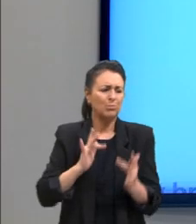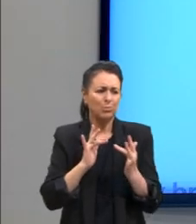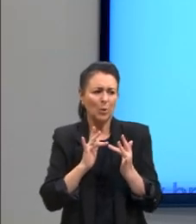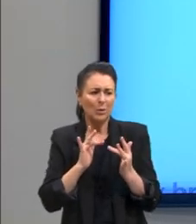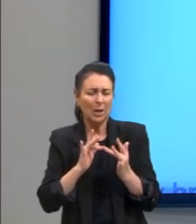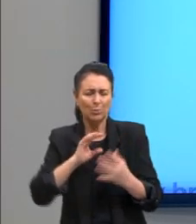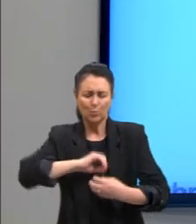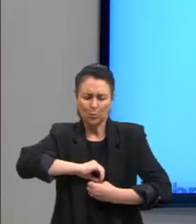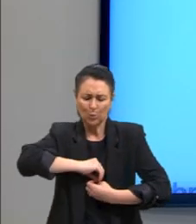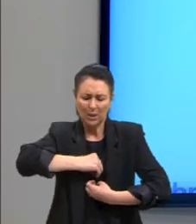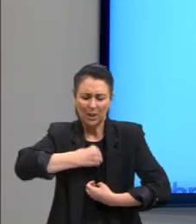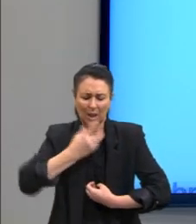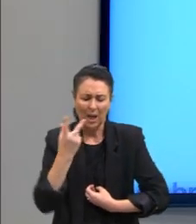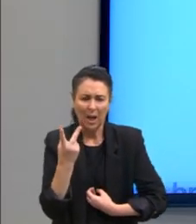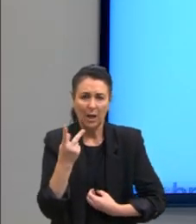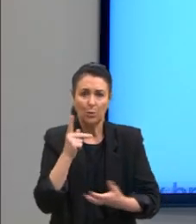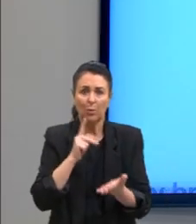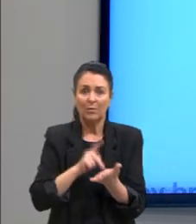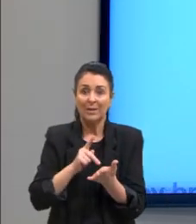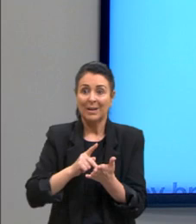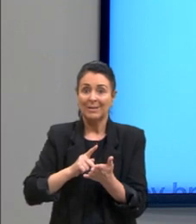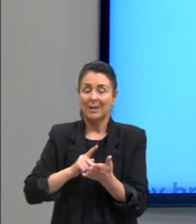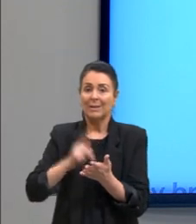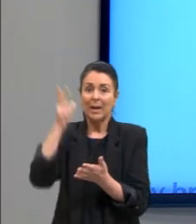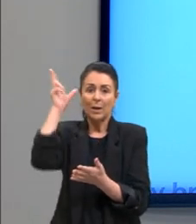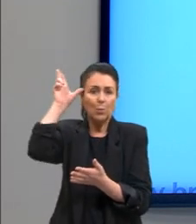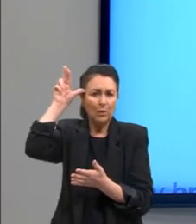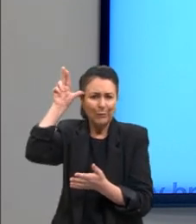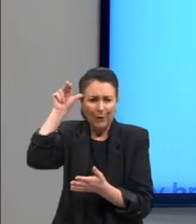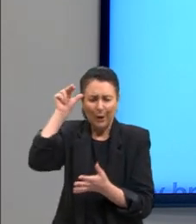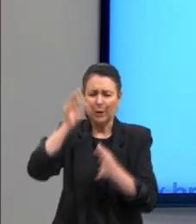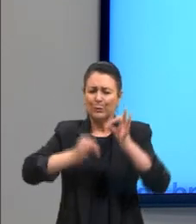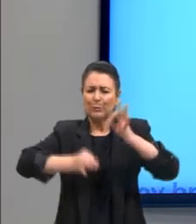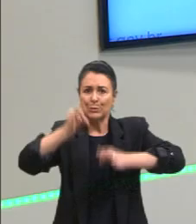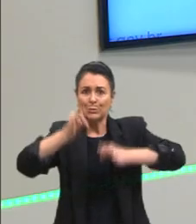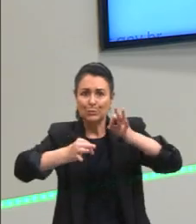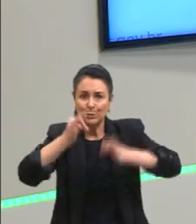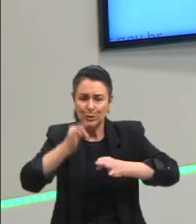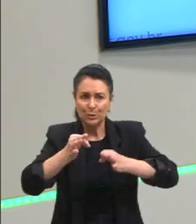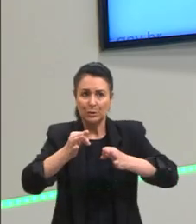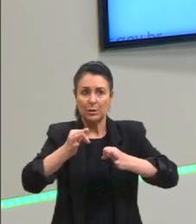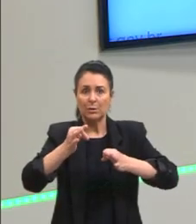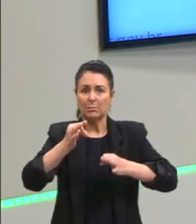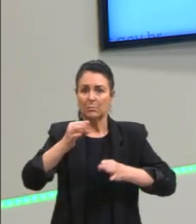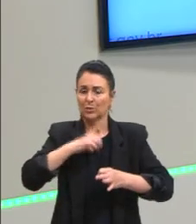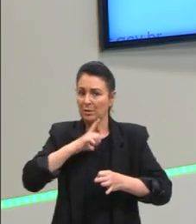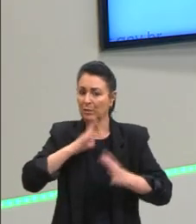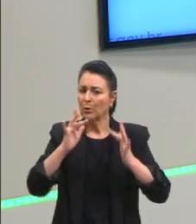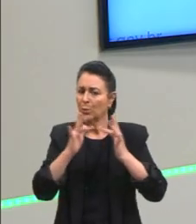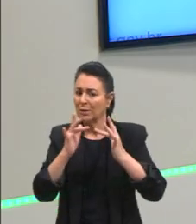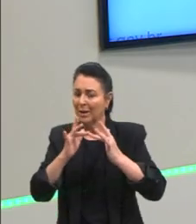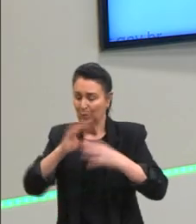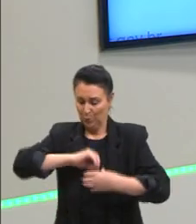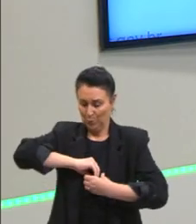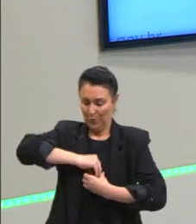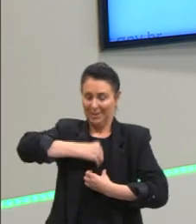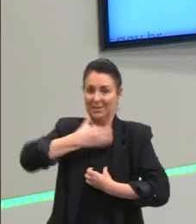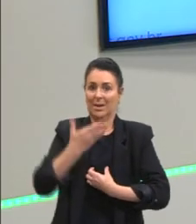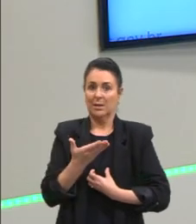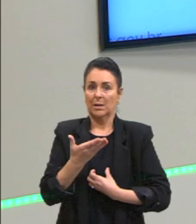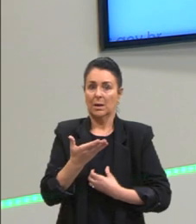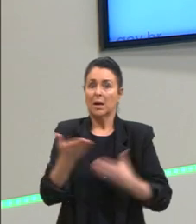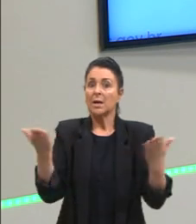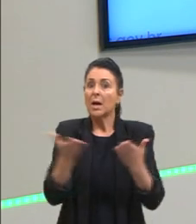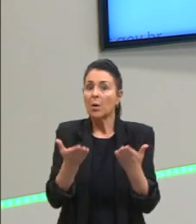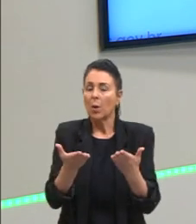verdadeiro cavalo, com a verdadeira justiça, com o verdadeiro bem. já teve contato com a essência. E ao se reencarnar no